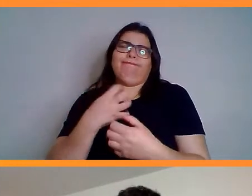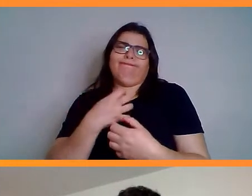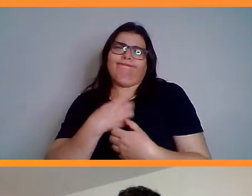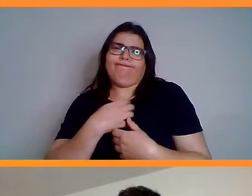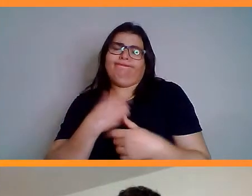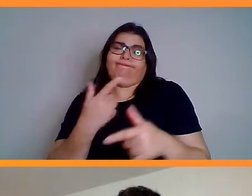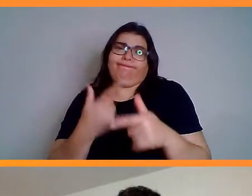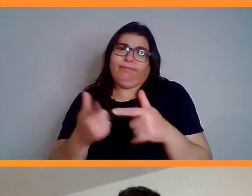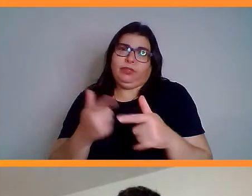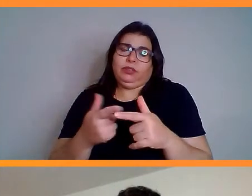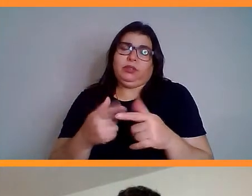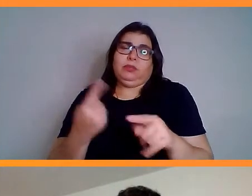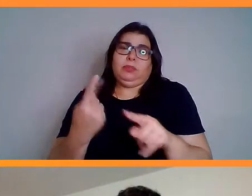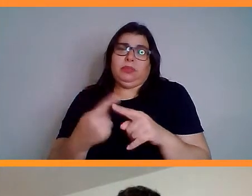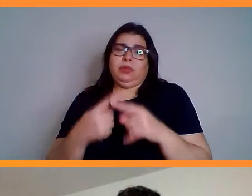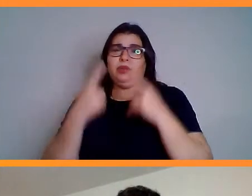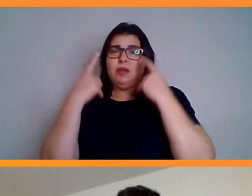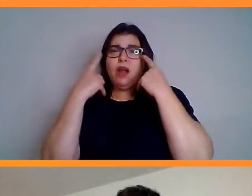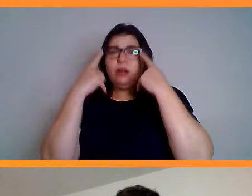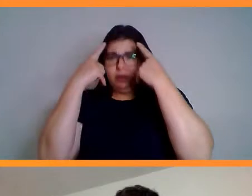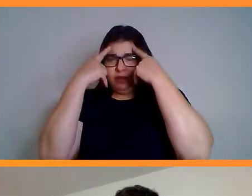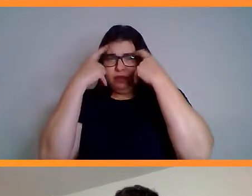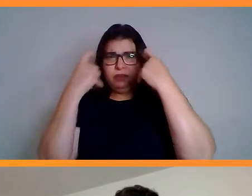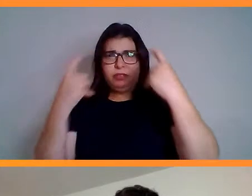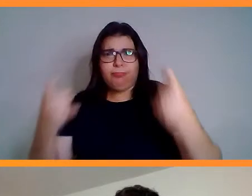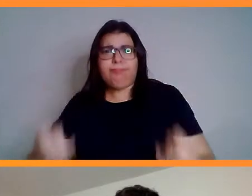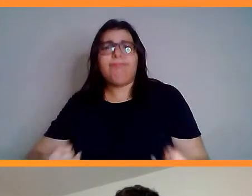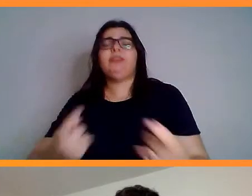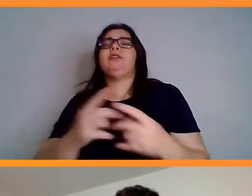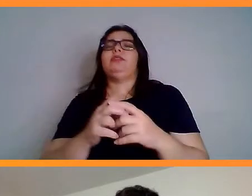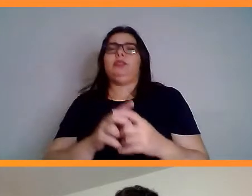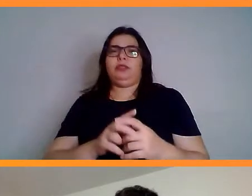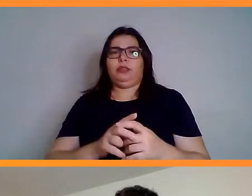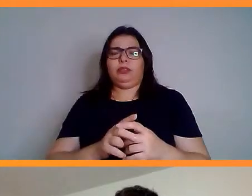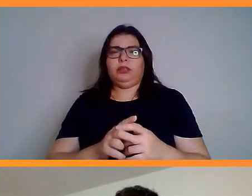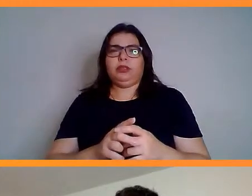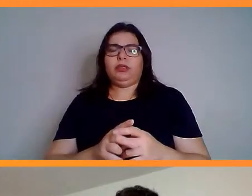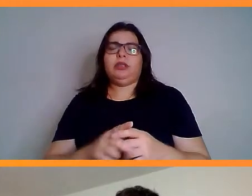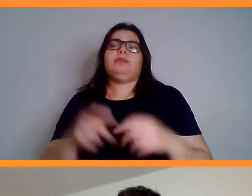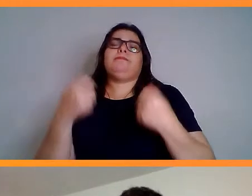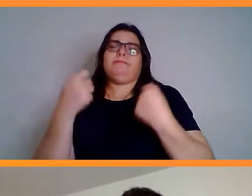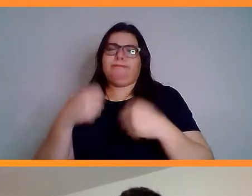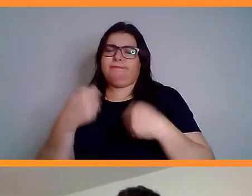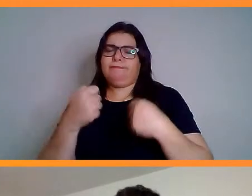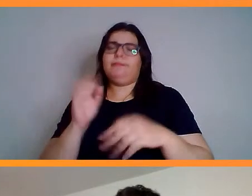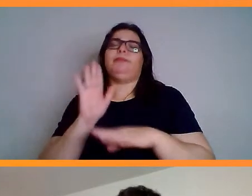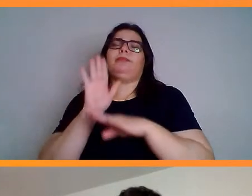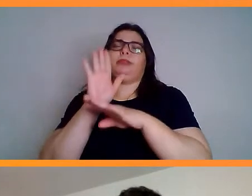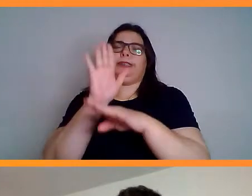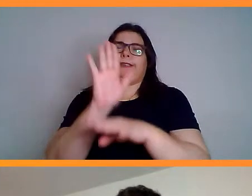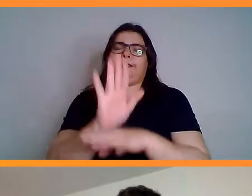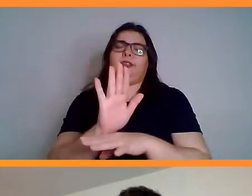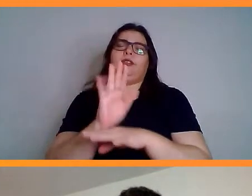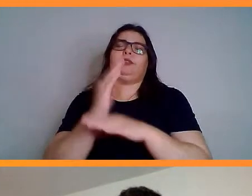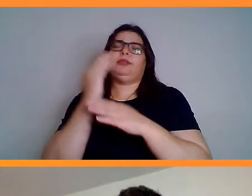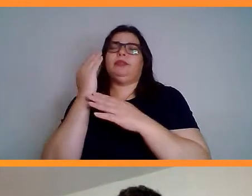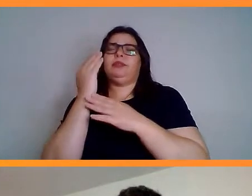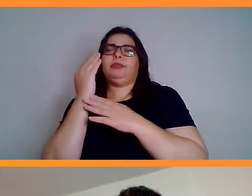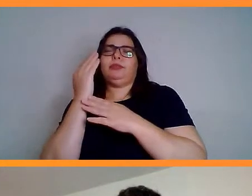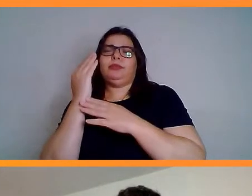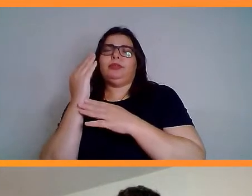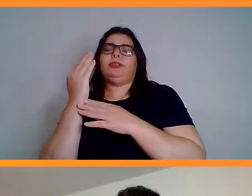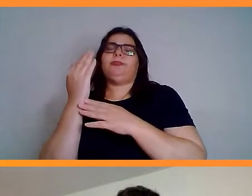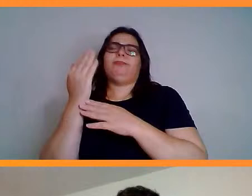Então, é algo que precisa também de um apoio psicológico muito grande, né, e